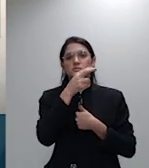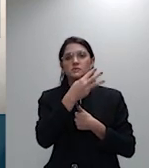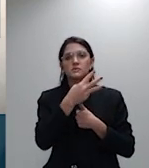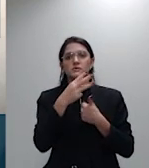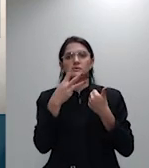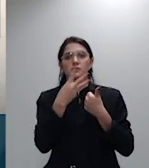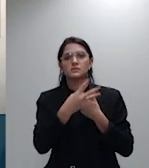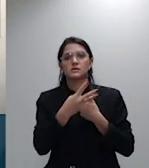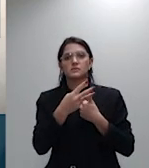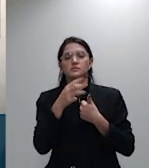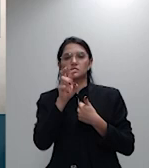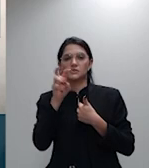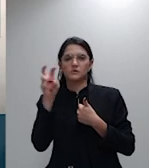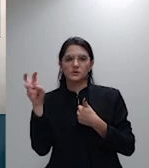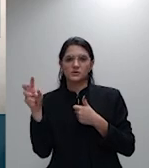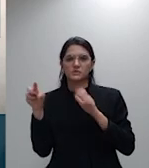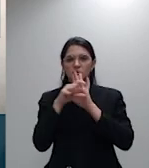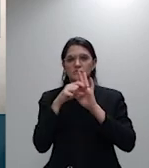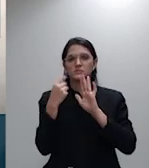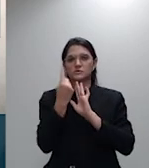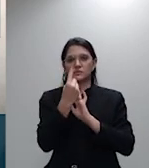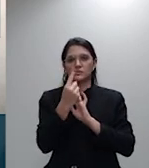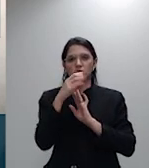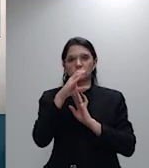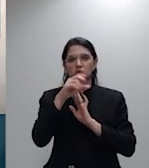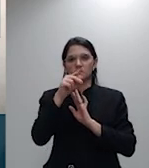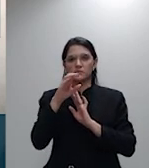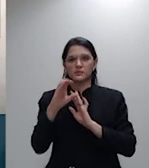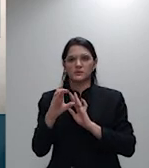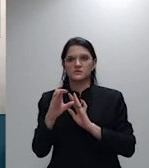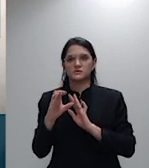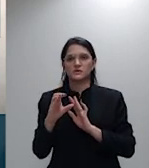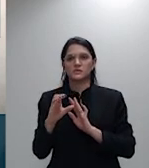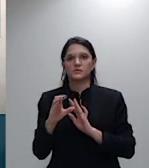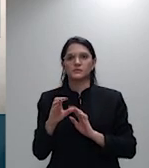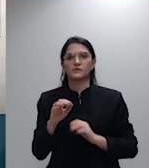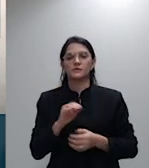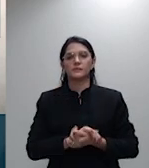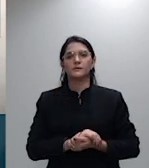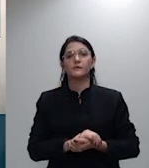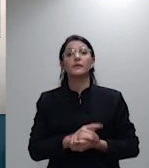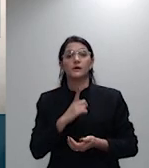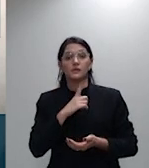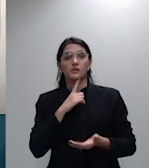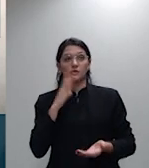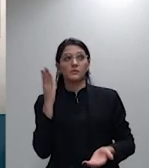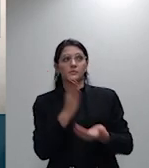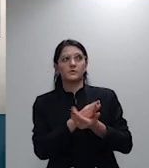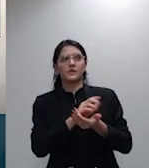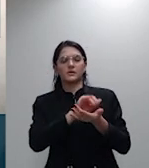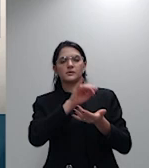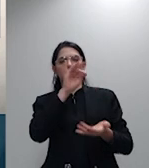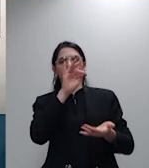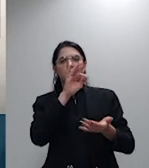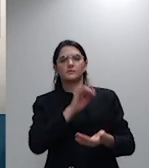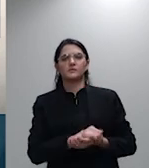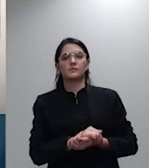aluge outros elementos probatórios que já estejam presentes nos autos. A mera impugnação, então,